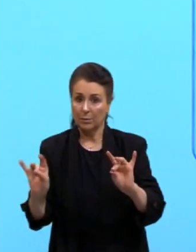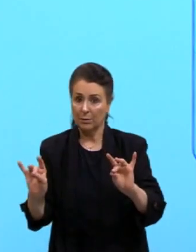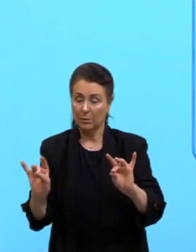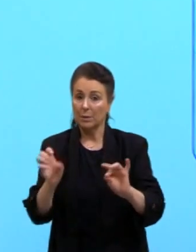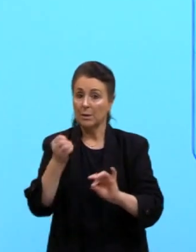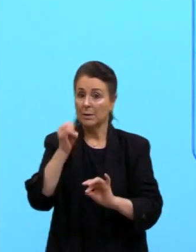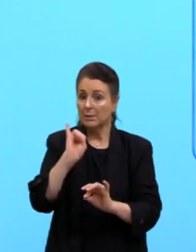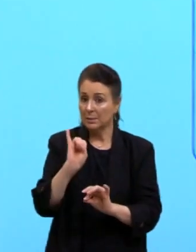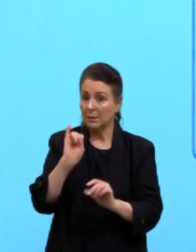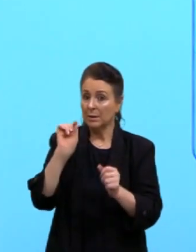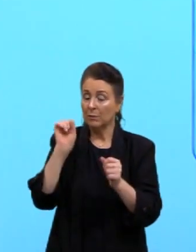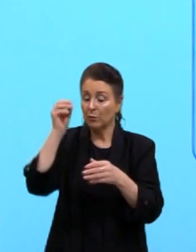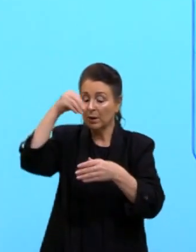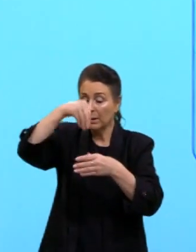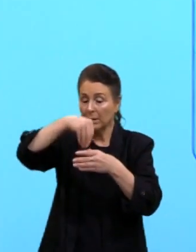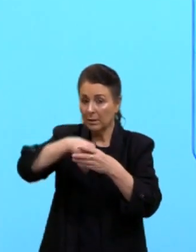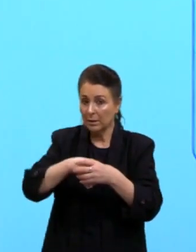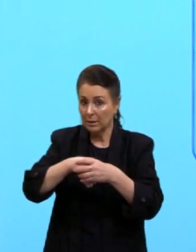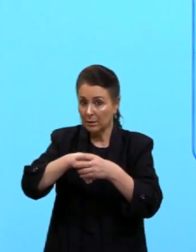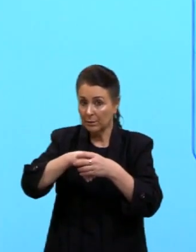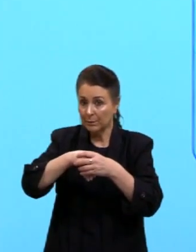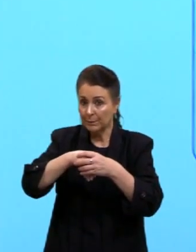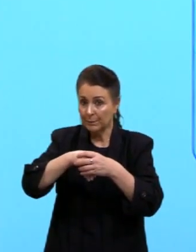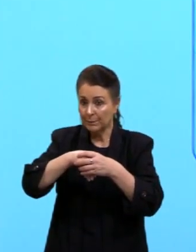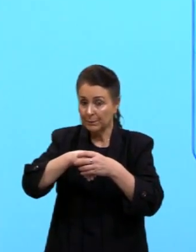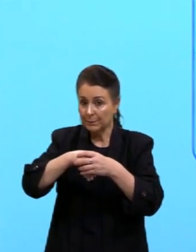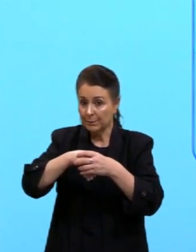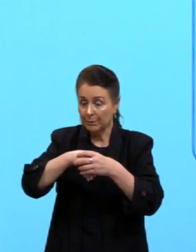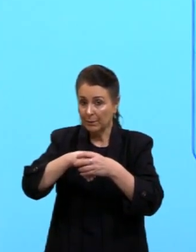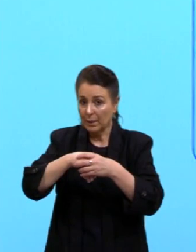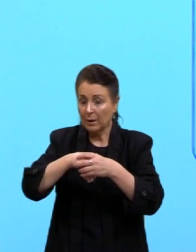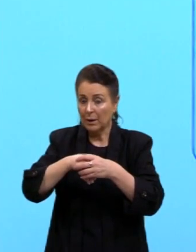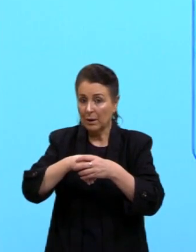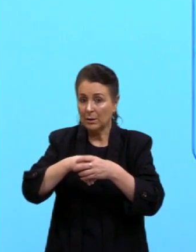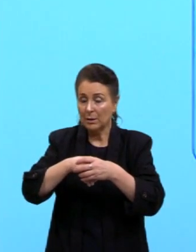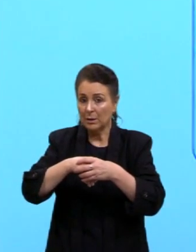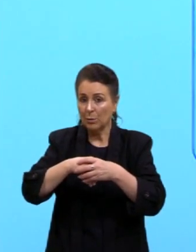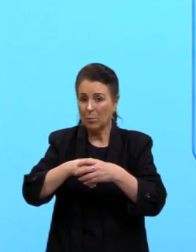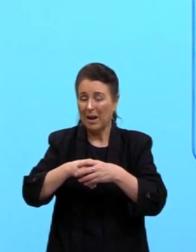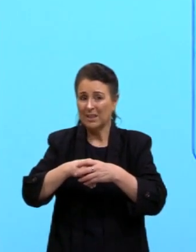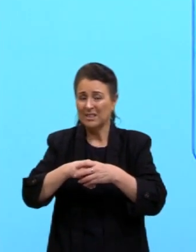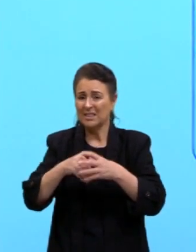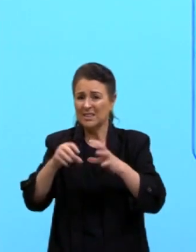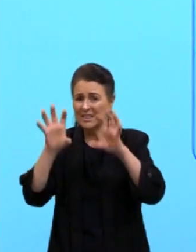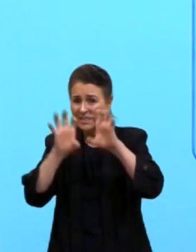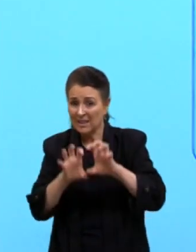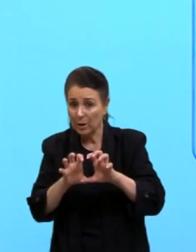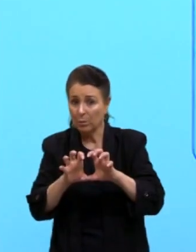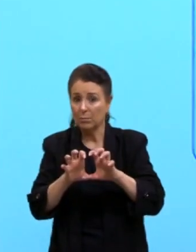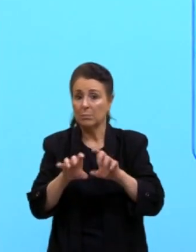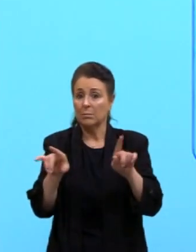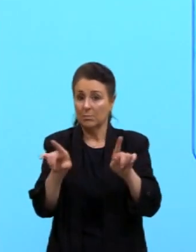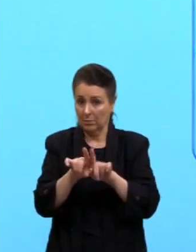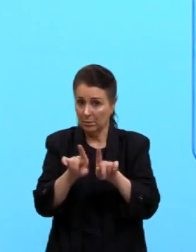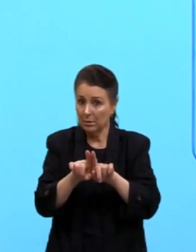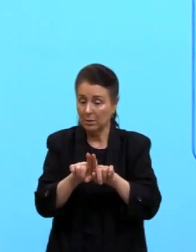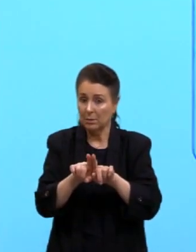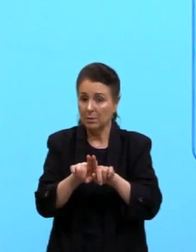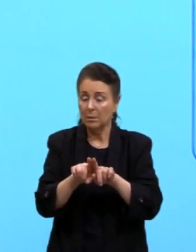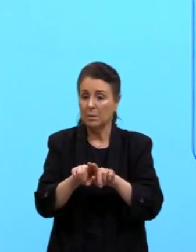Se ela for produzida dentro da parte seca, ela vai ser seca. Se for em uma parte